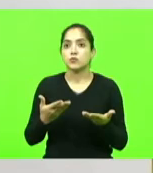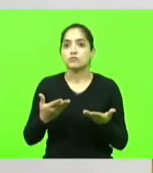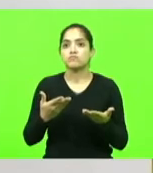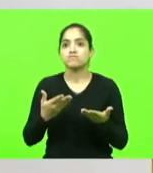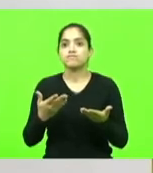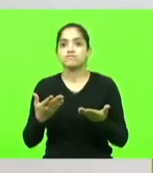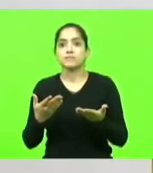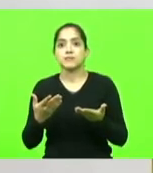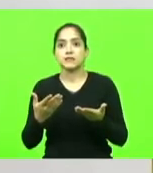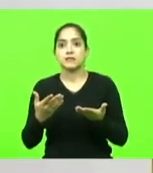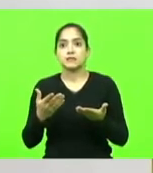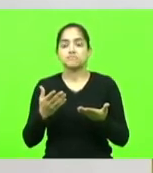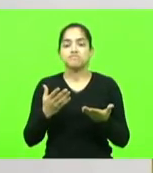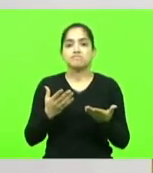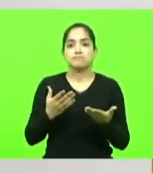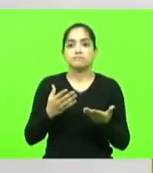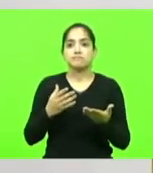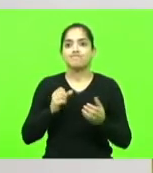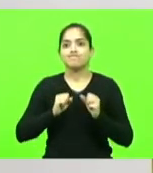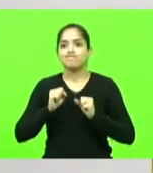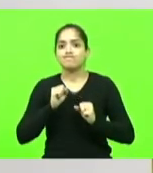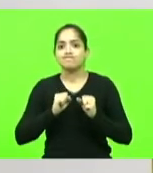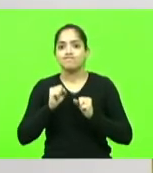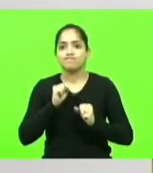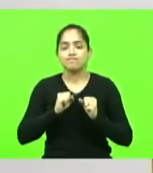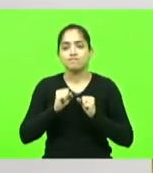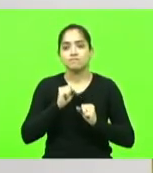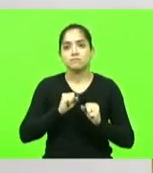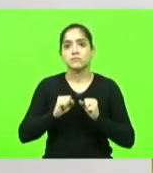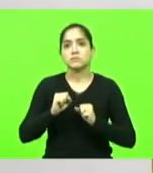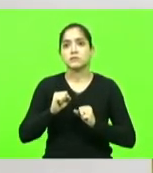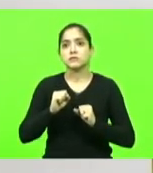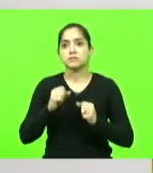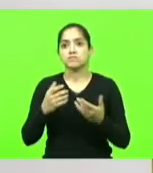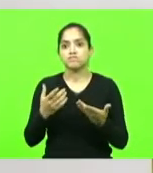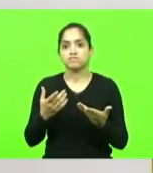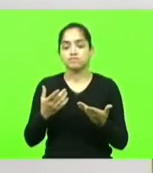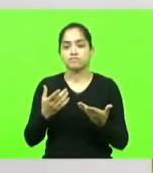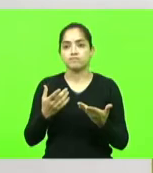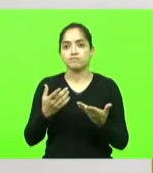total. As cordas estão esticadas.